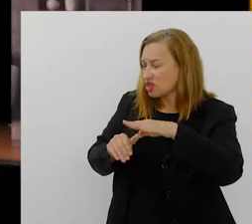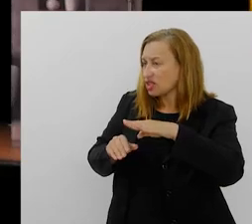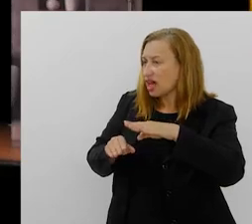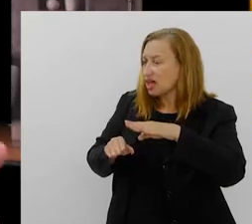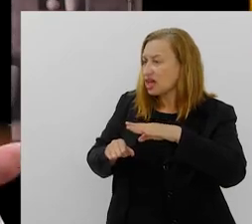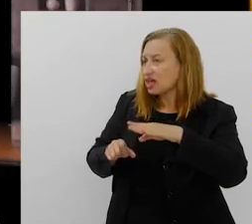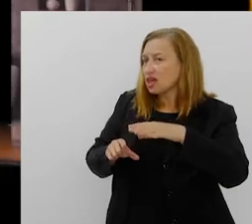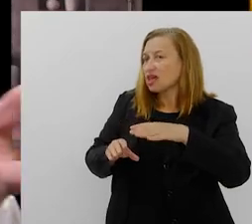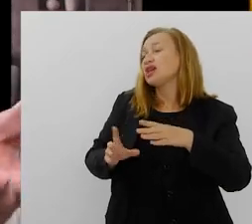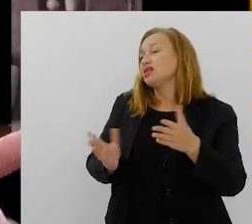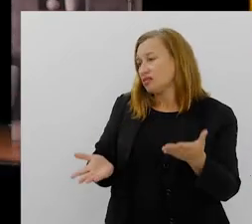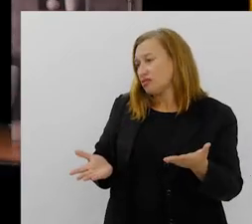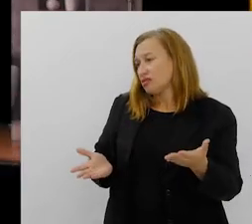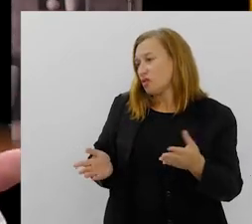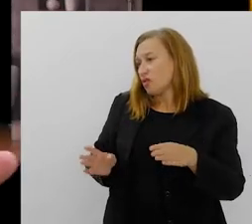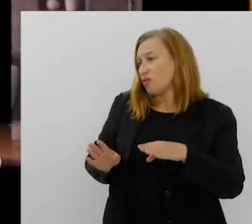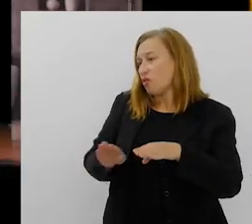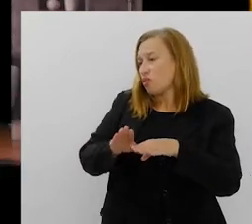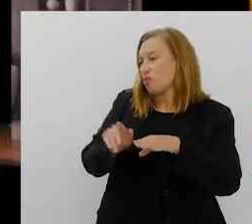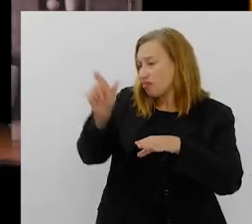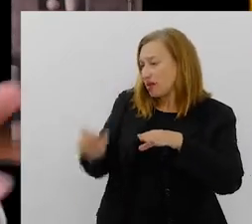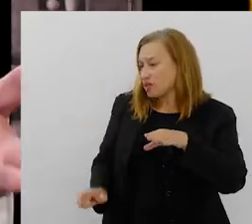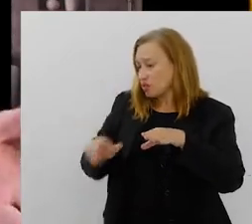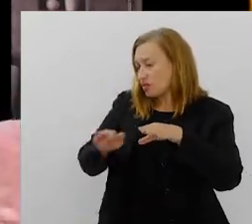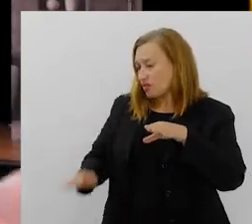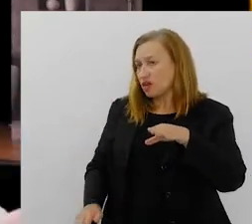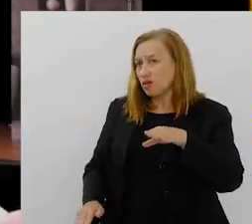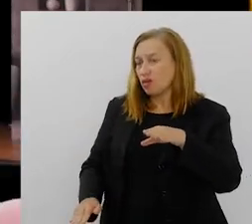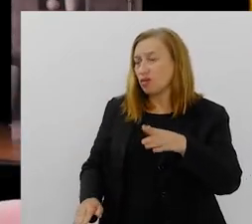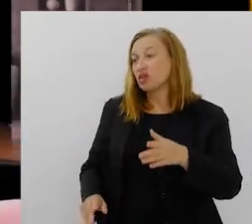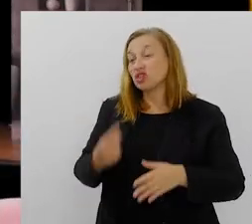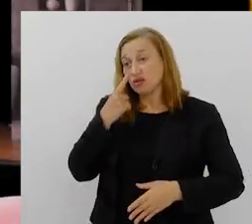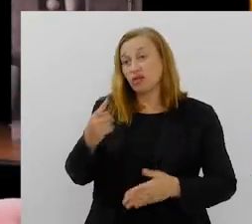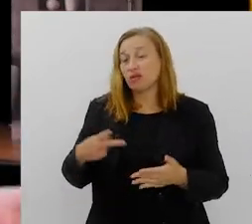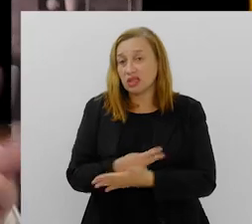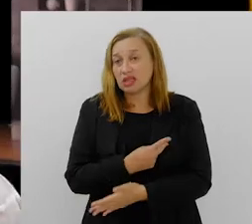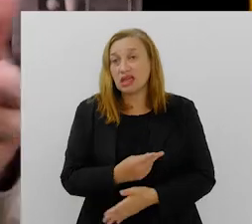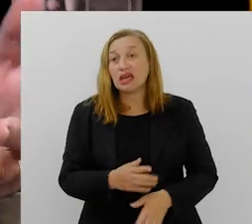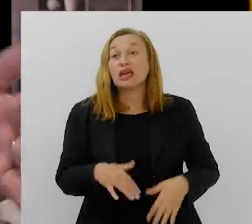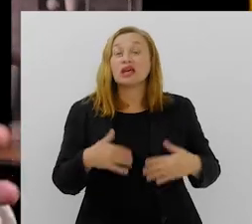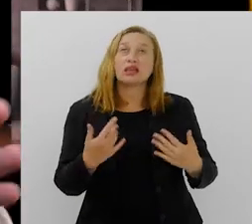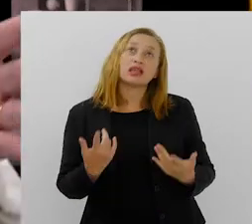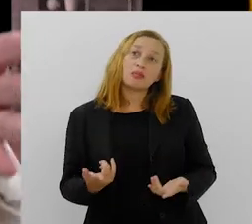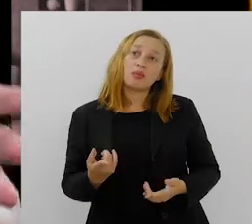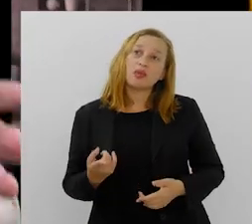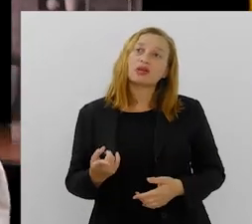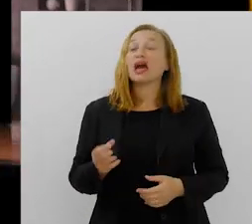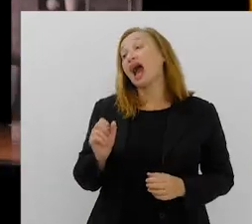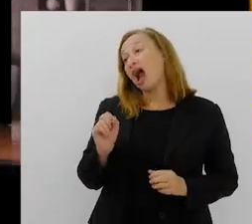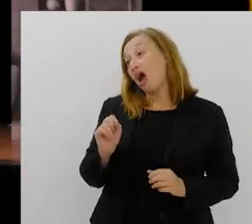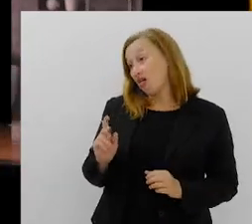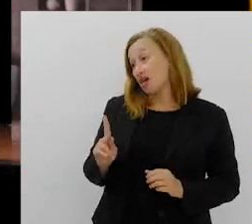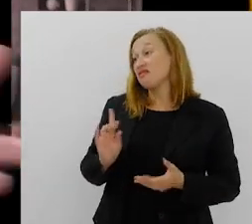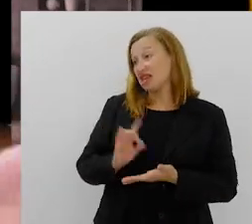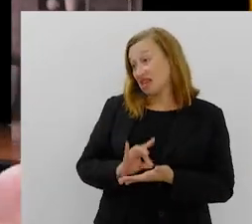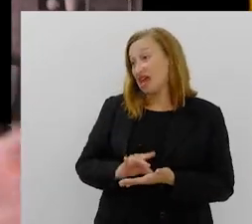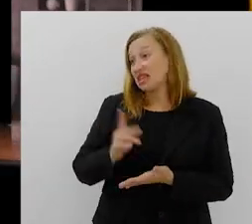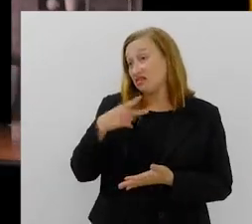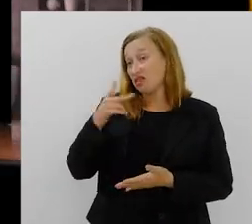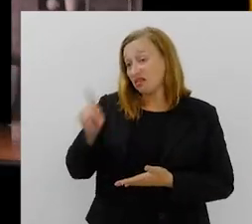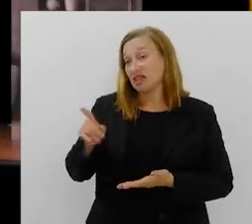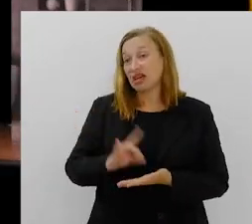colocado imaginariamente como inferior nesse lugar. A gente viu isso agora acontecer. E aí depois, ah, não, ela estava certa.